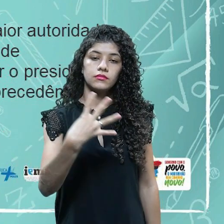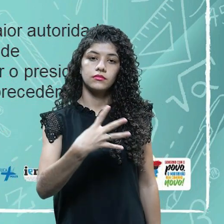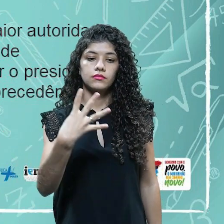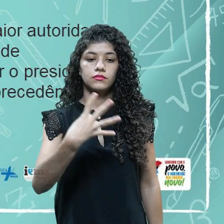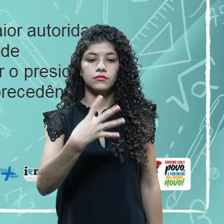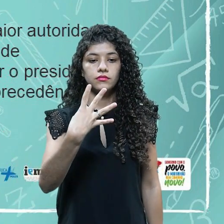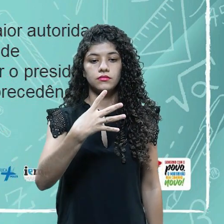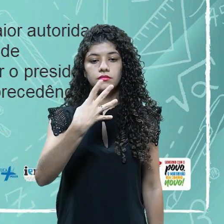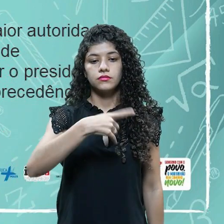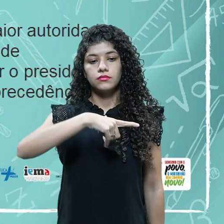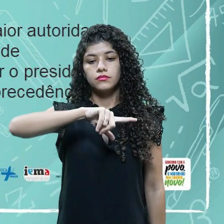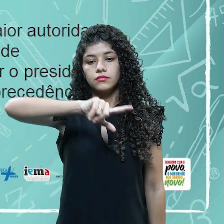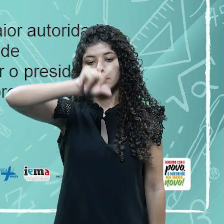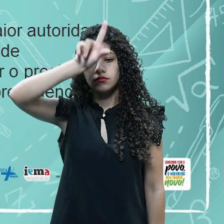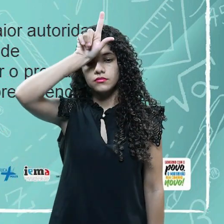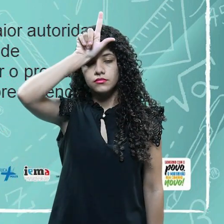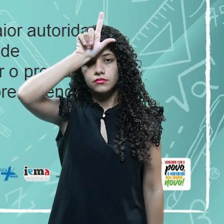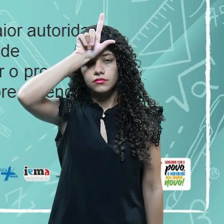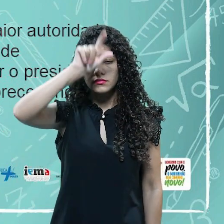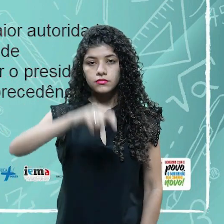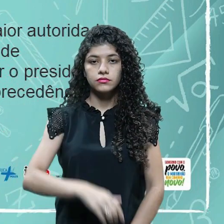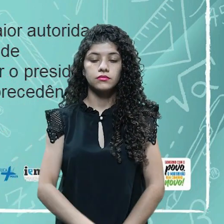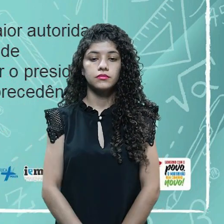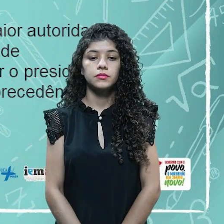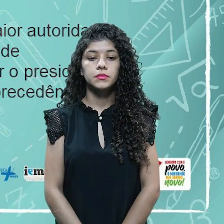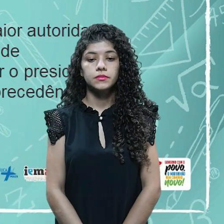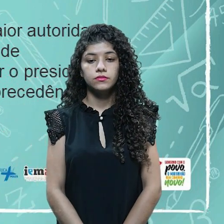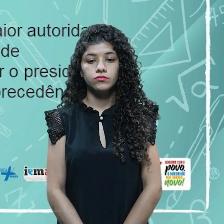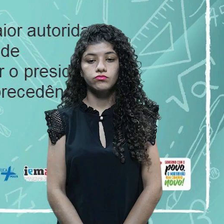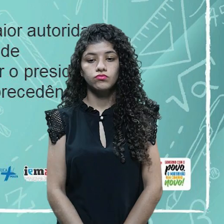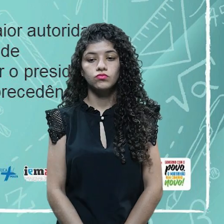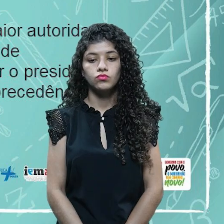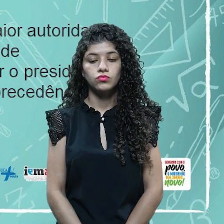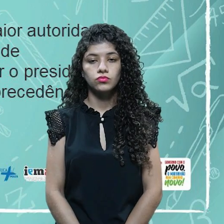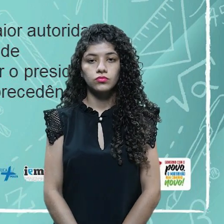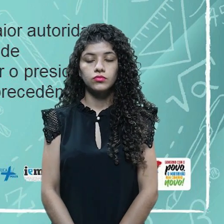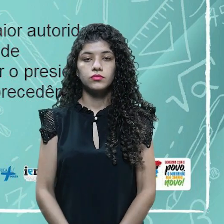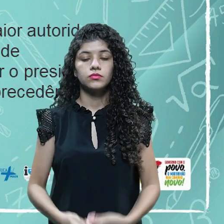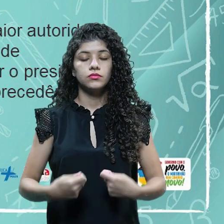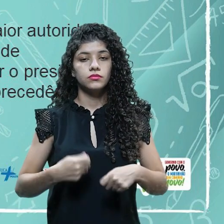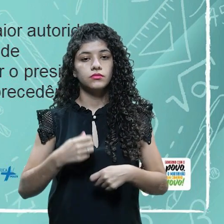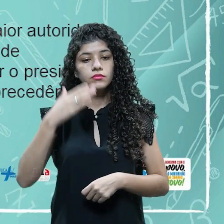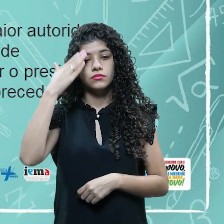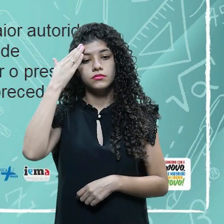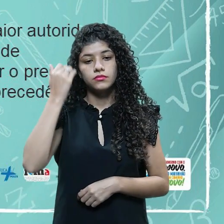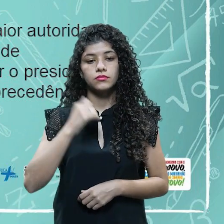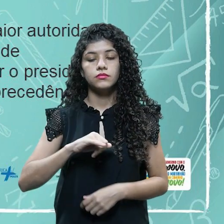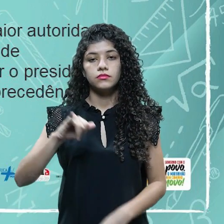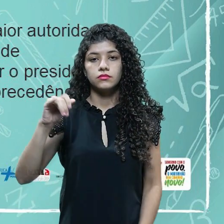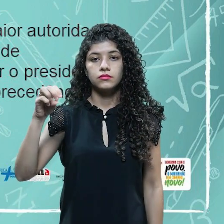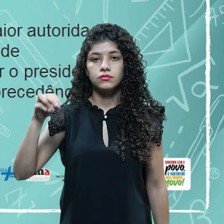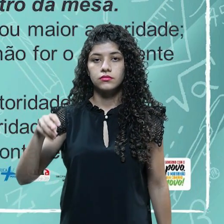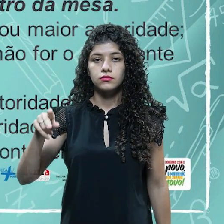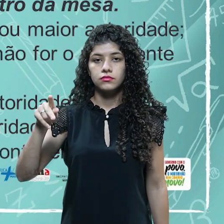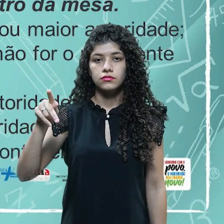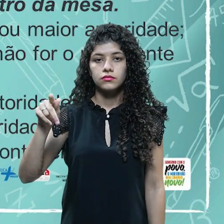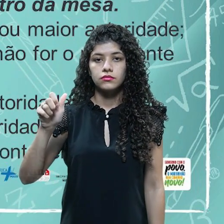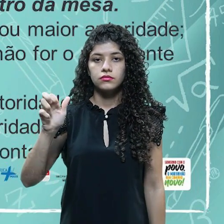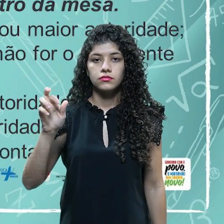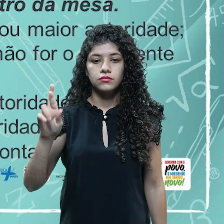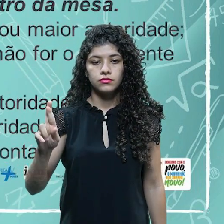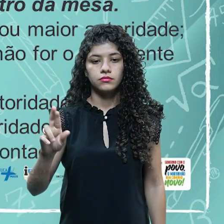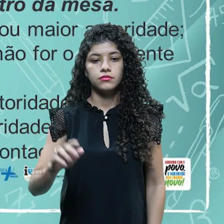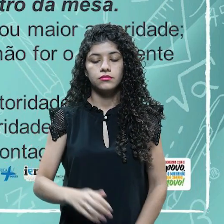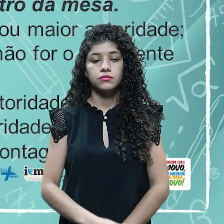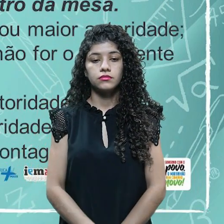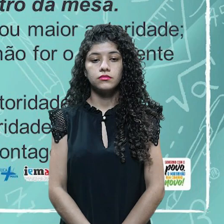cadeira é a 4ª autoridade. Então, a gente precisa saber quando a mesa for ímpar, né. A precedência de cada um. já